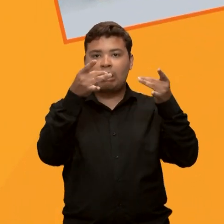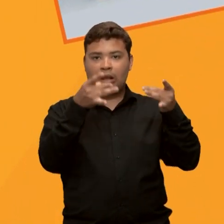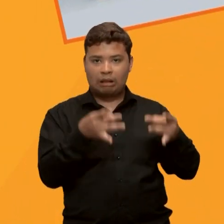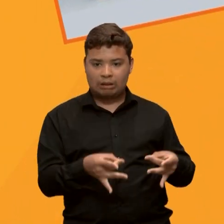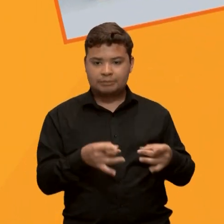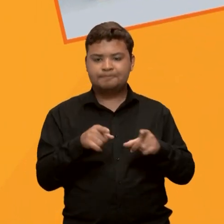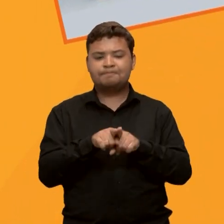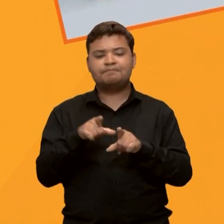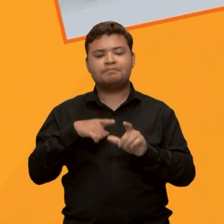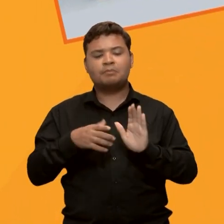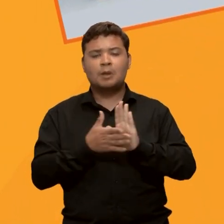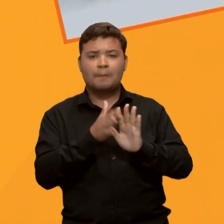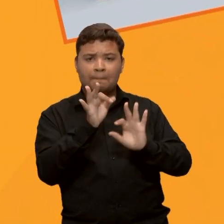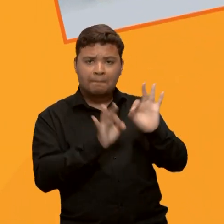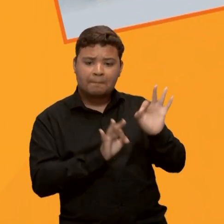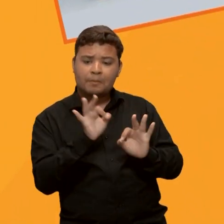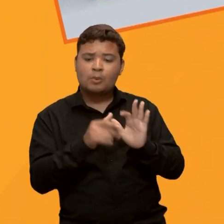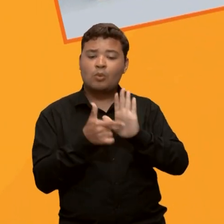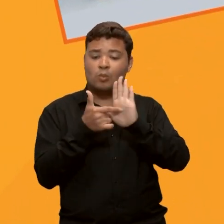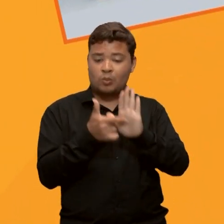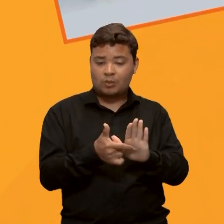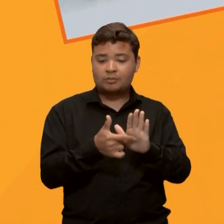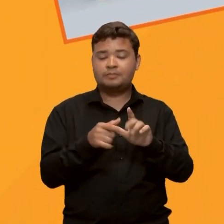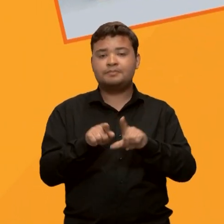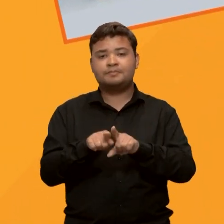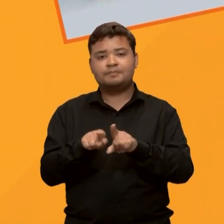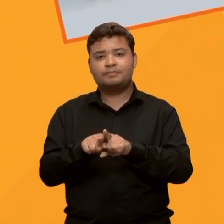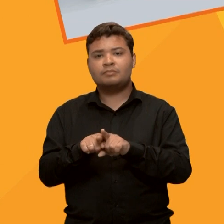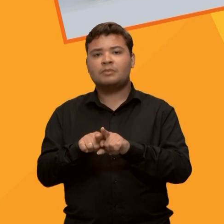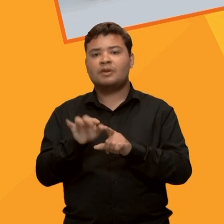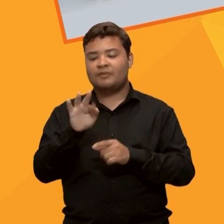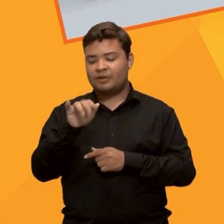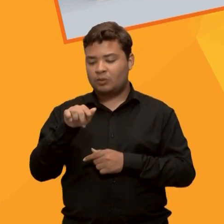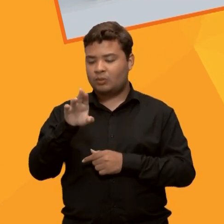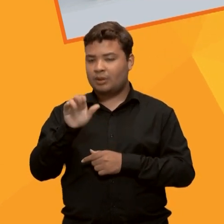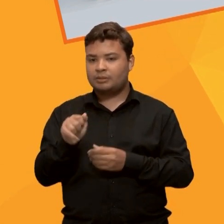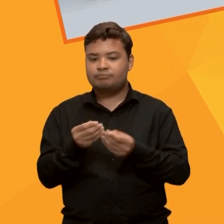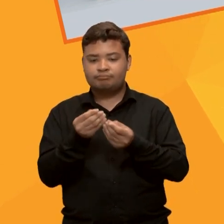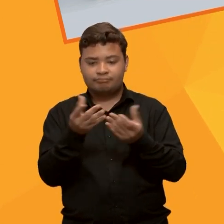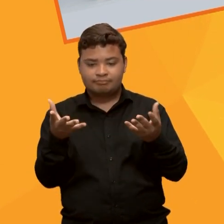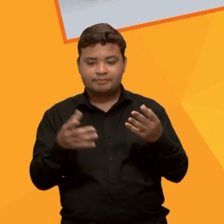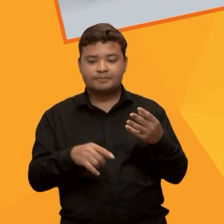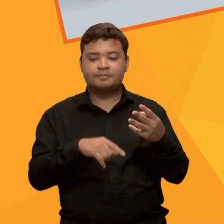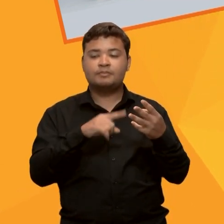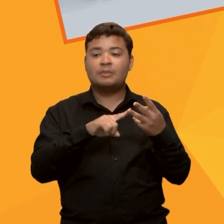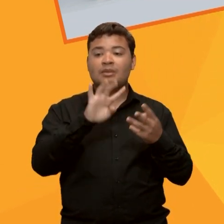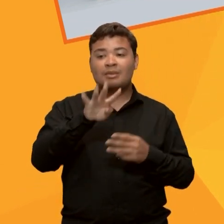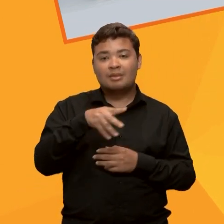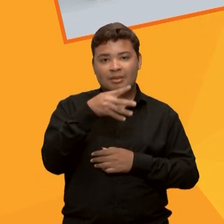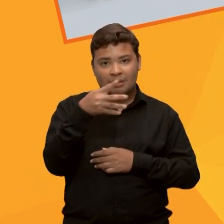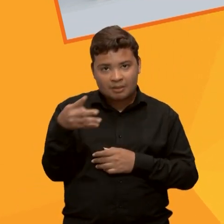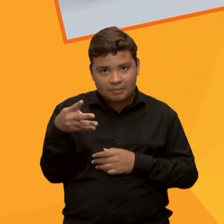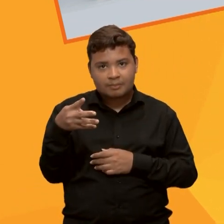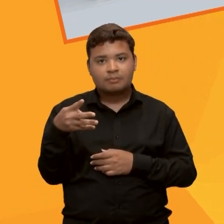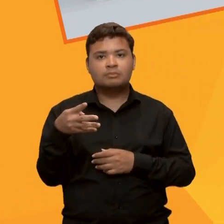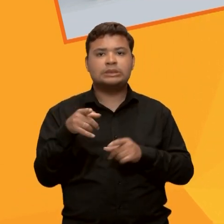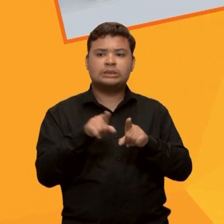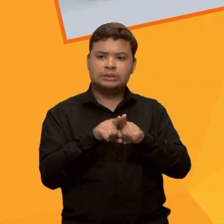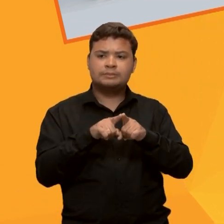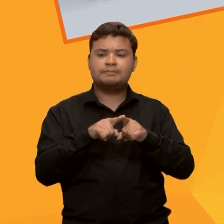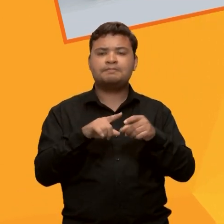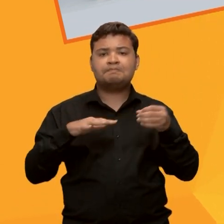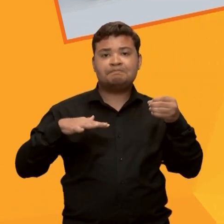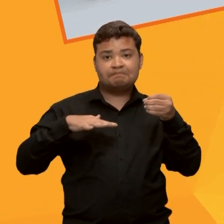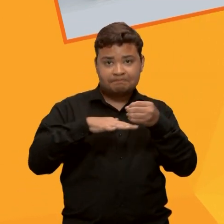elabora planos de amostragem, distribuição de frequência, tabelas de dupla entrada, base de dados